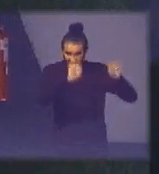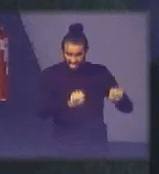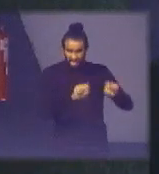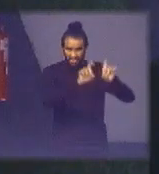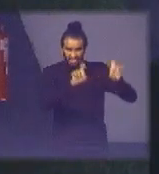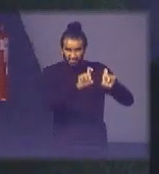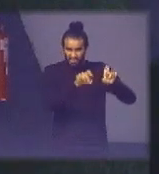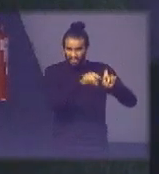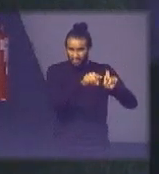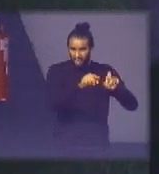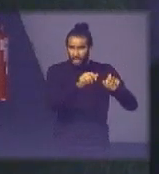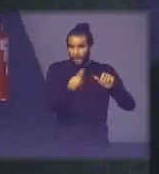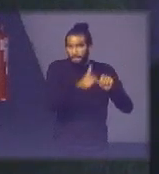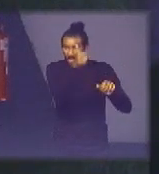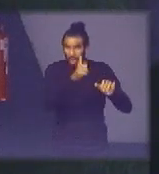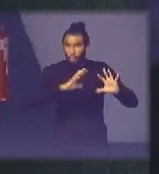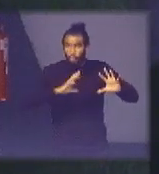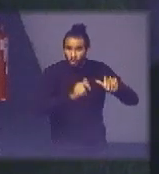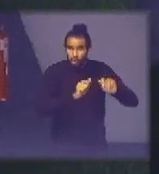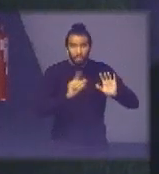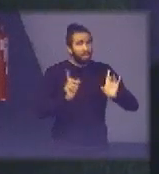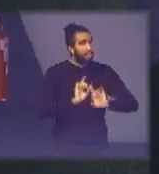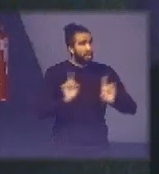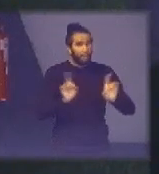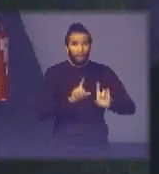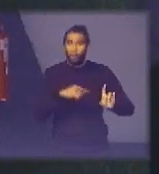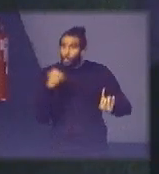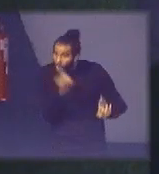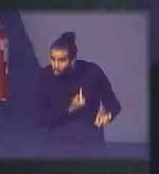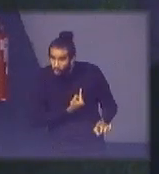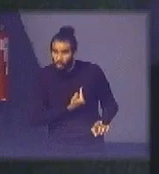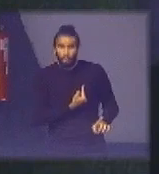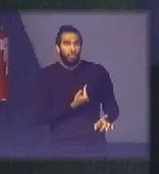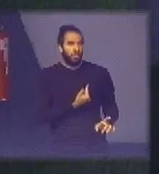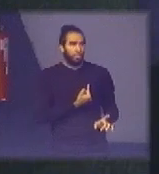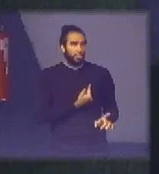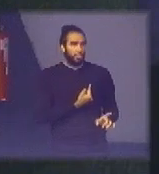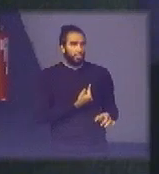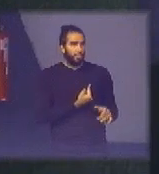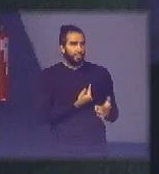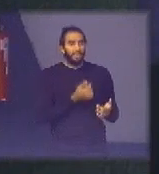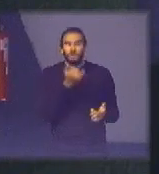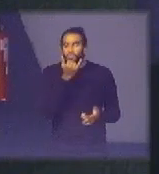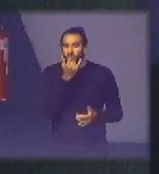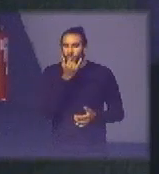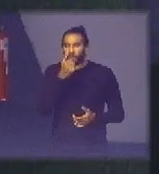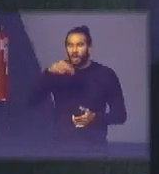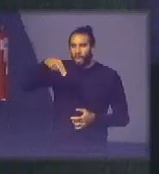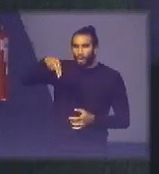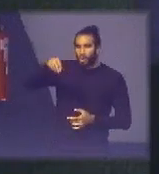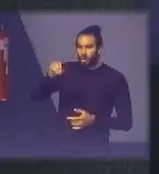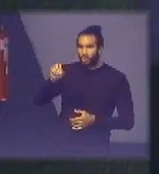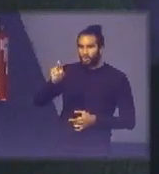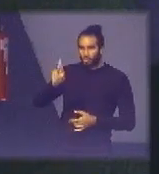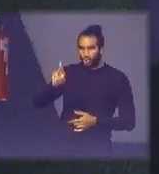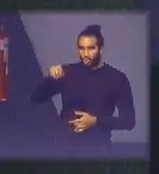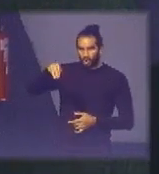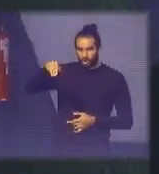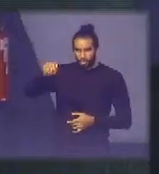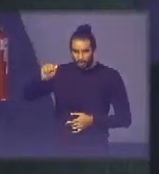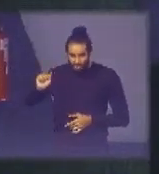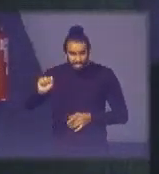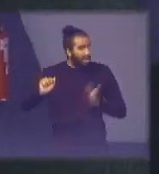melhorar isso aí em primeiro momento são normas aí eu digo que as normas nesse caso elas são os indutores